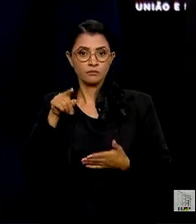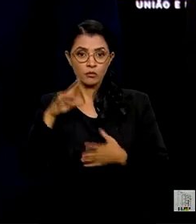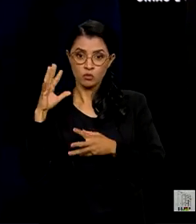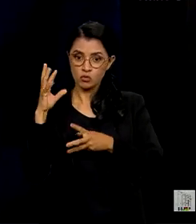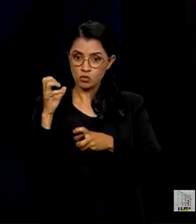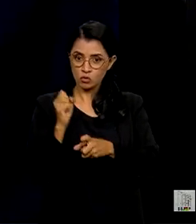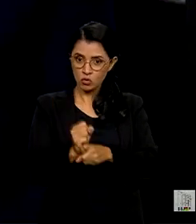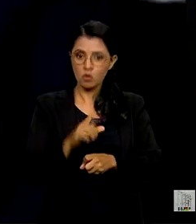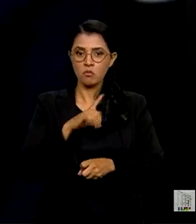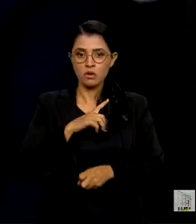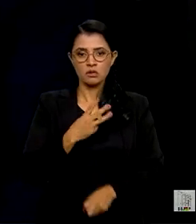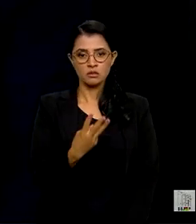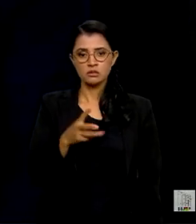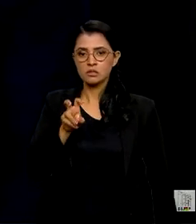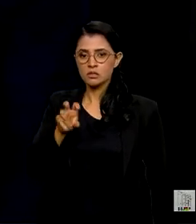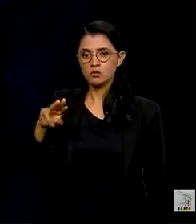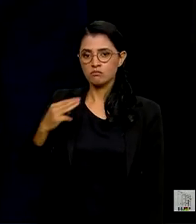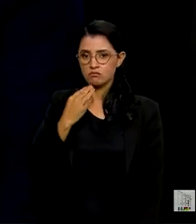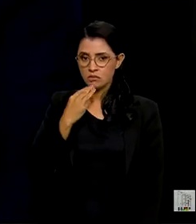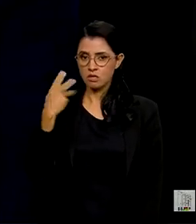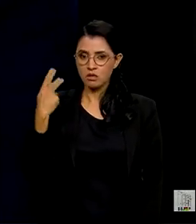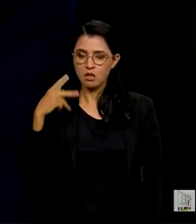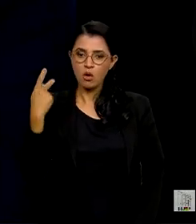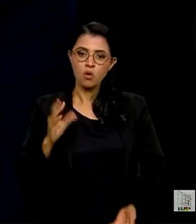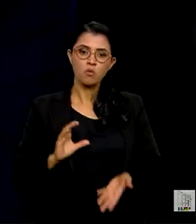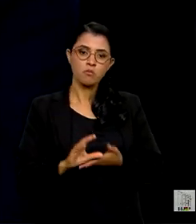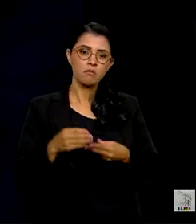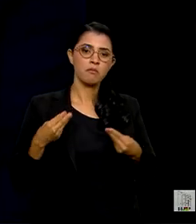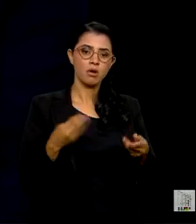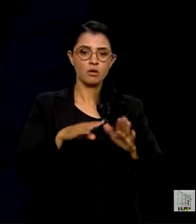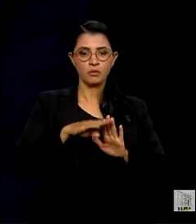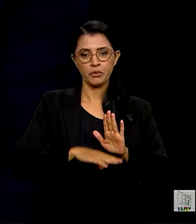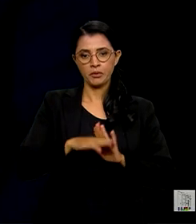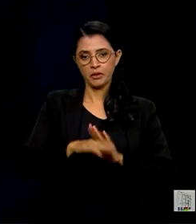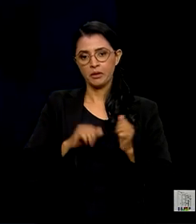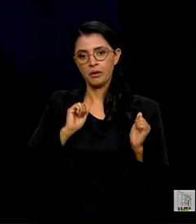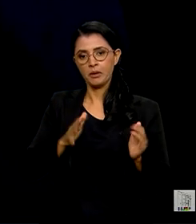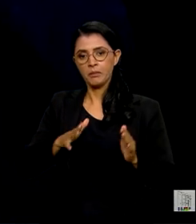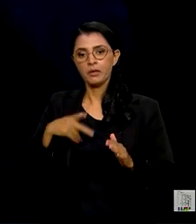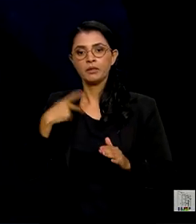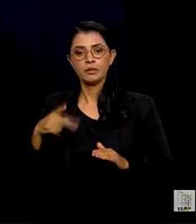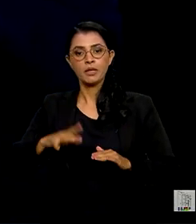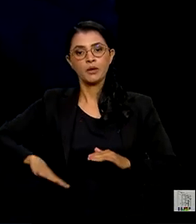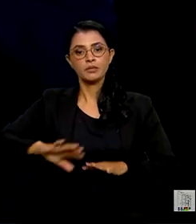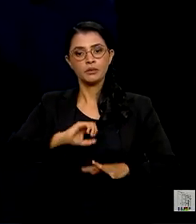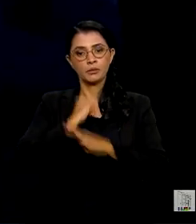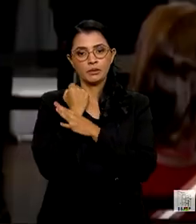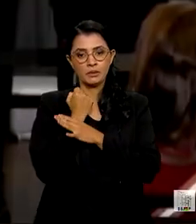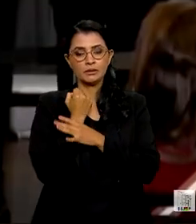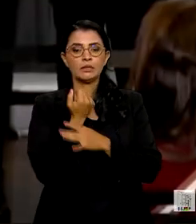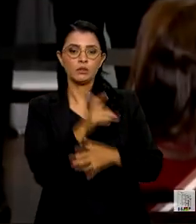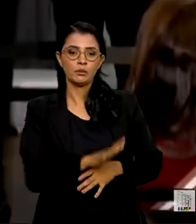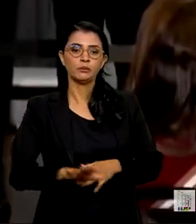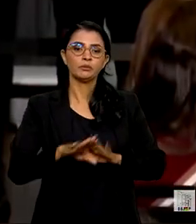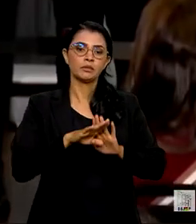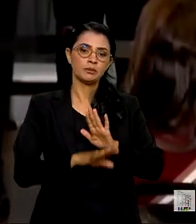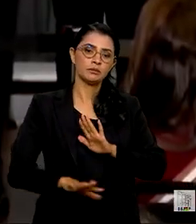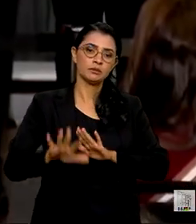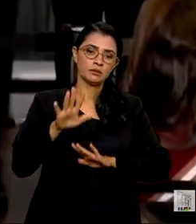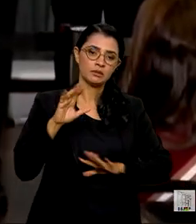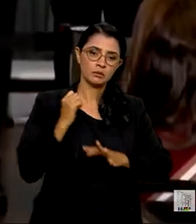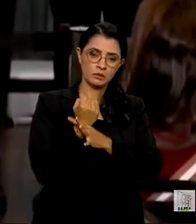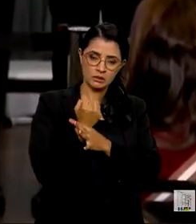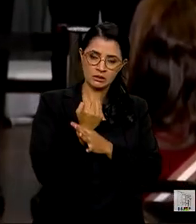total, 35 milhões serão para o Programa de Ação na Segurança e o Programa Nacional de Segurança